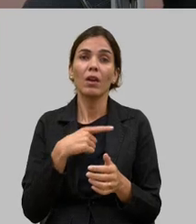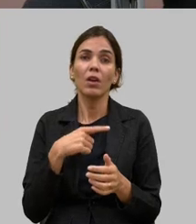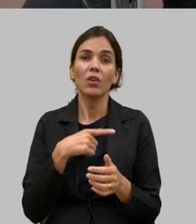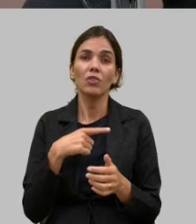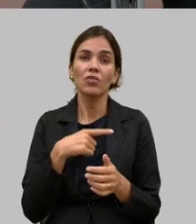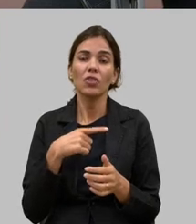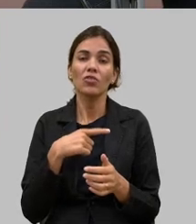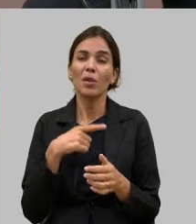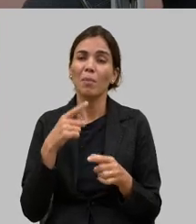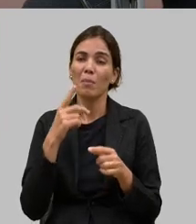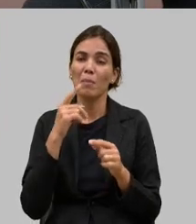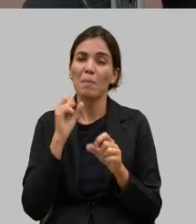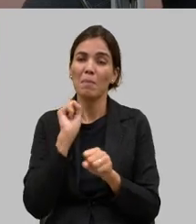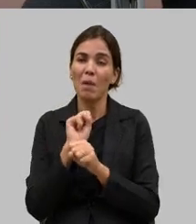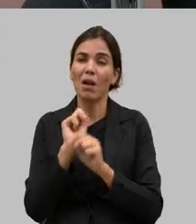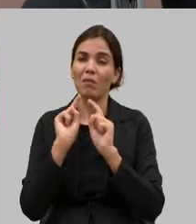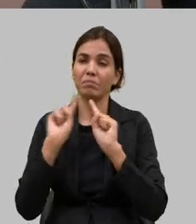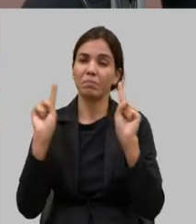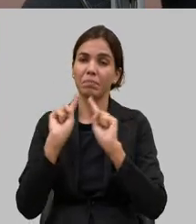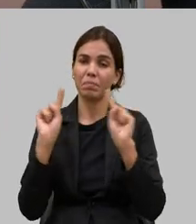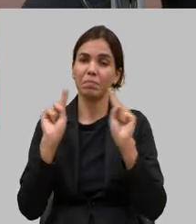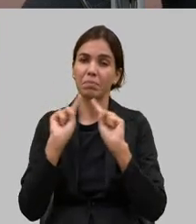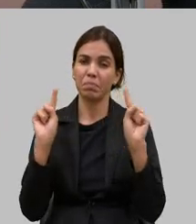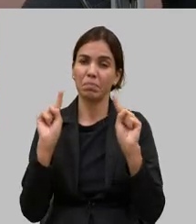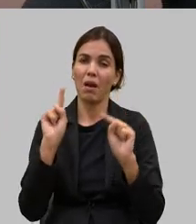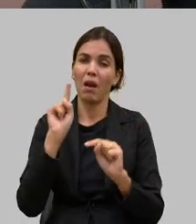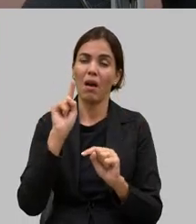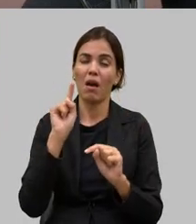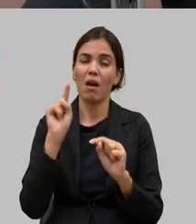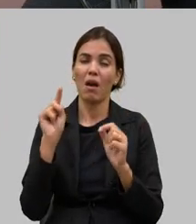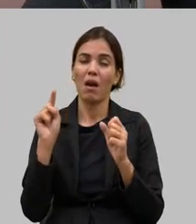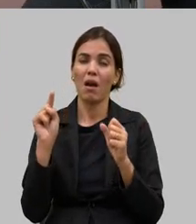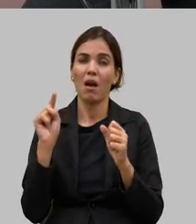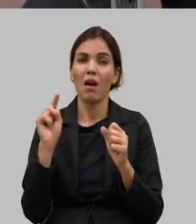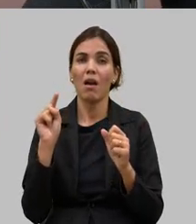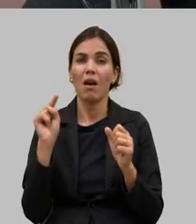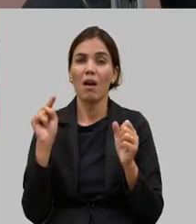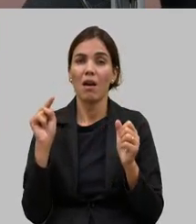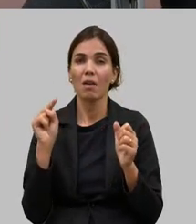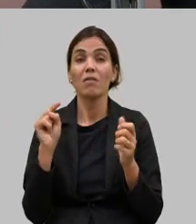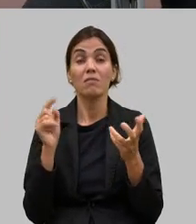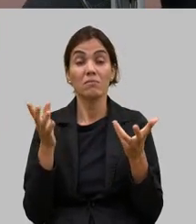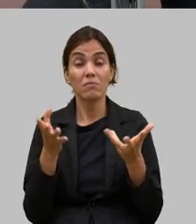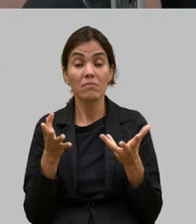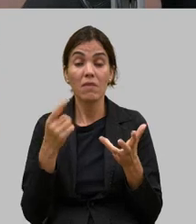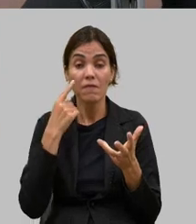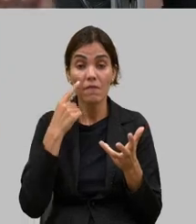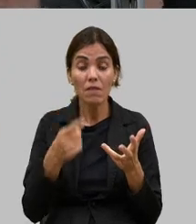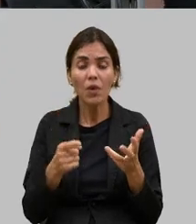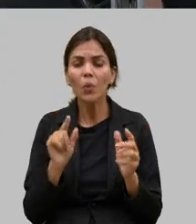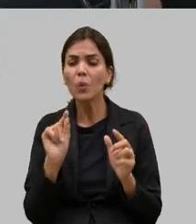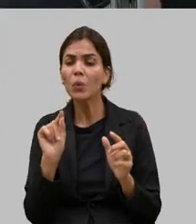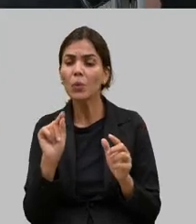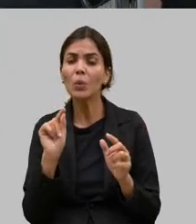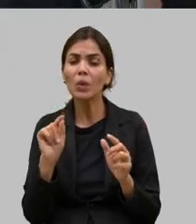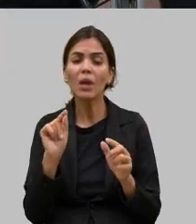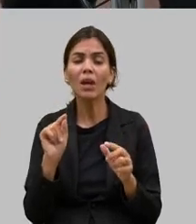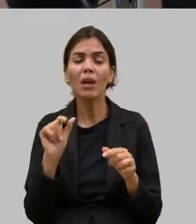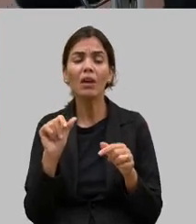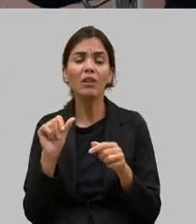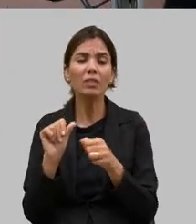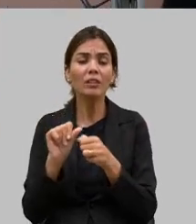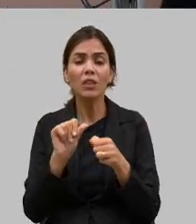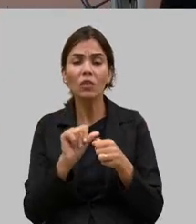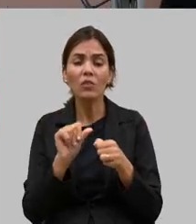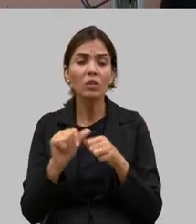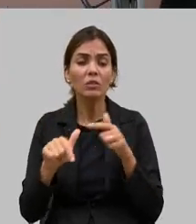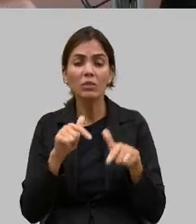retrovisor olhar para frente e mostrar que alguma coisa está direcionada e sendo feita para resolver só contratar 3 mil funcionários